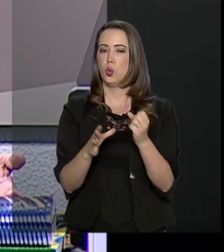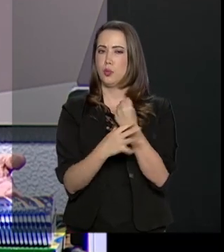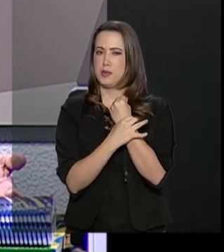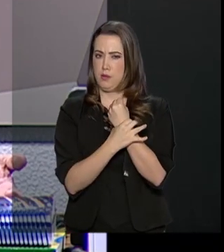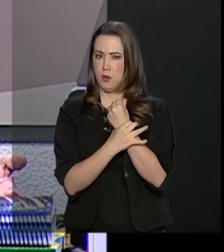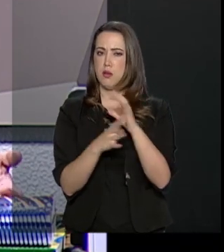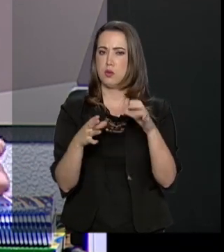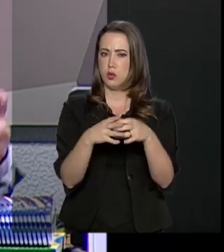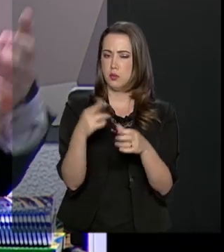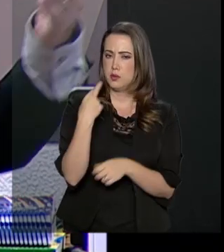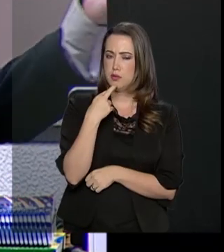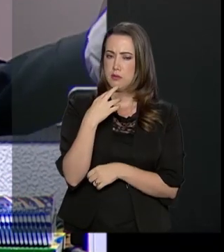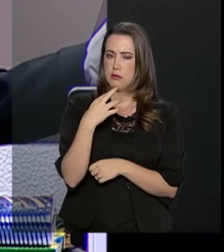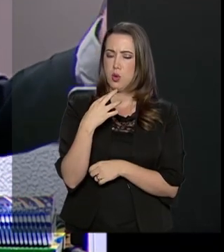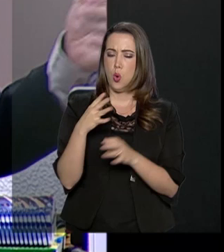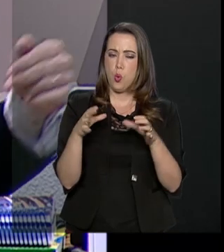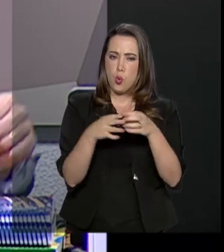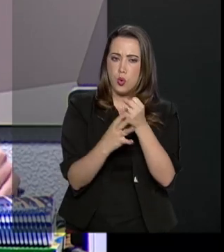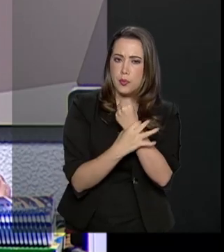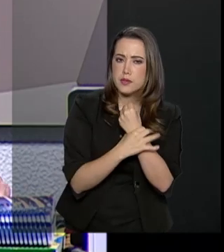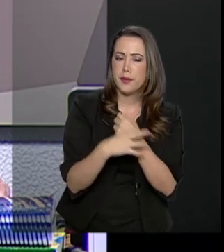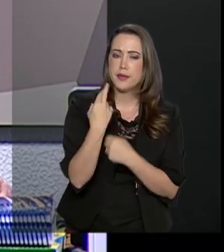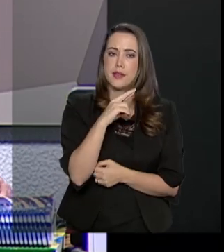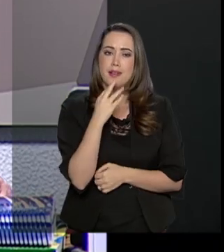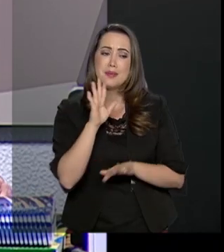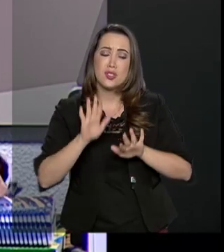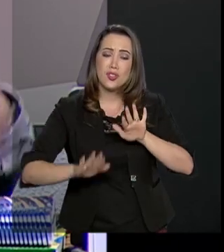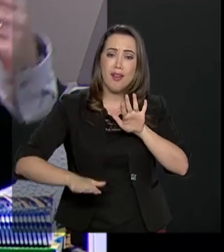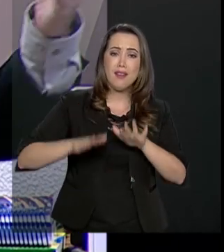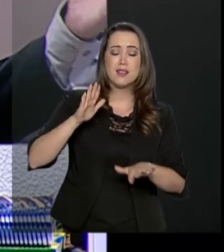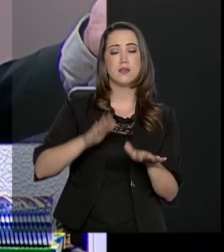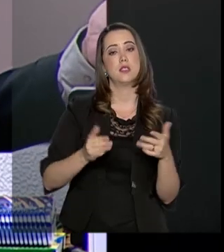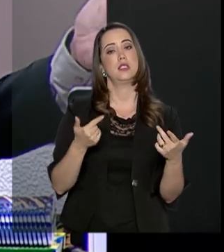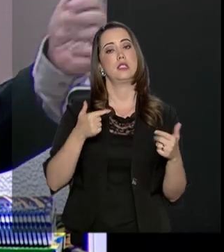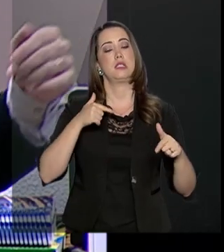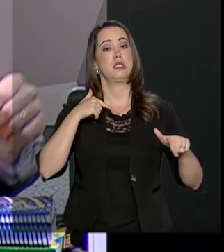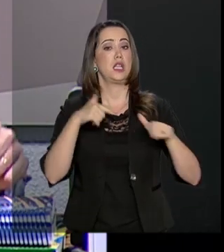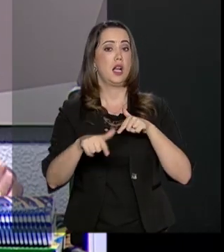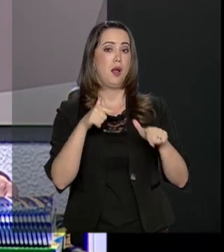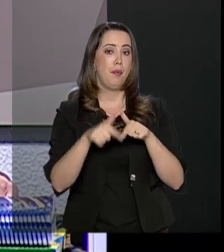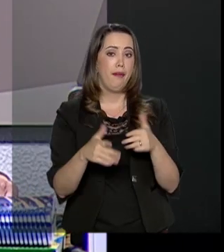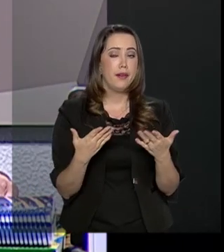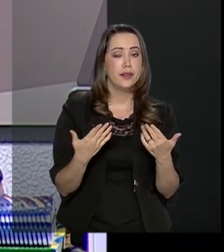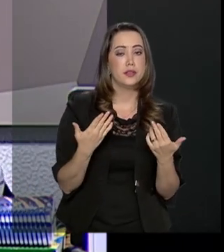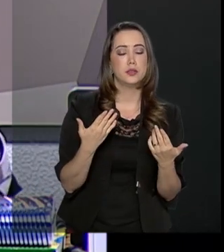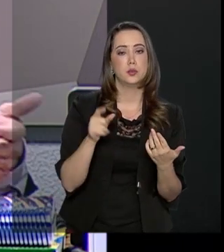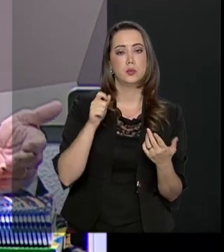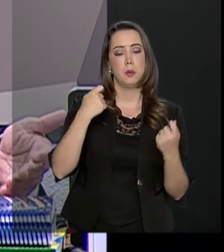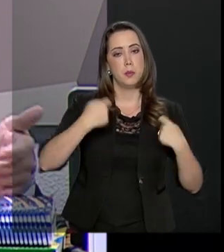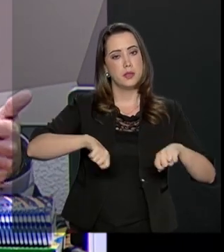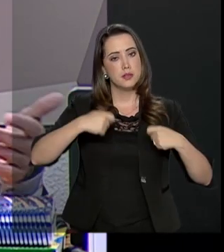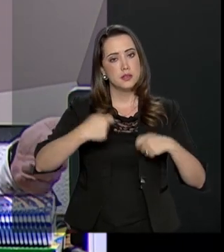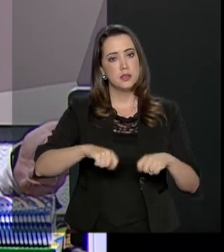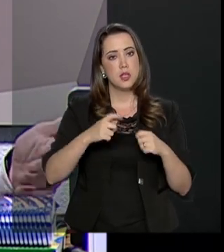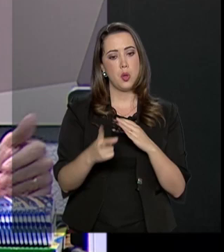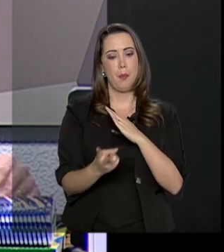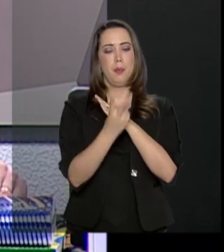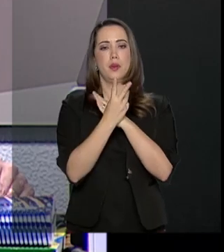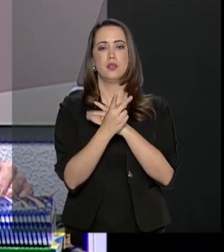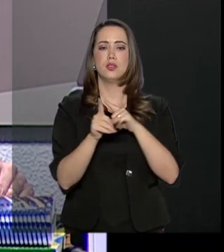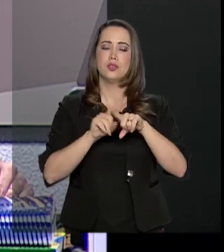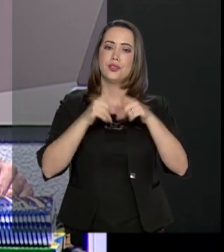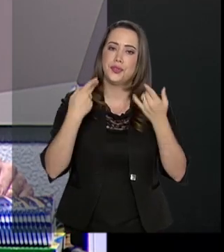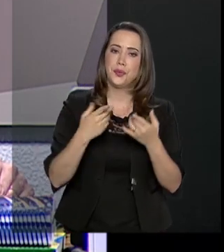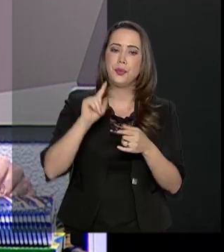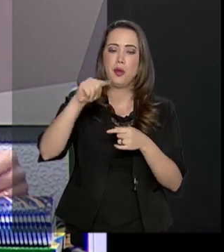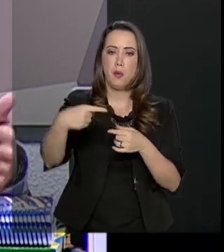segurança de que, eventualmente, agindo em circunstâncias dessa espécie, venha a ser processadas